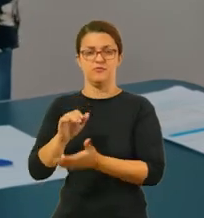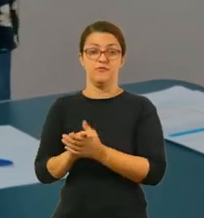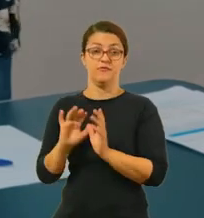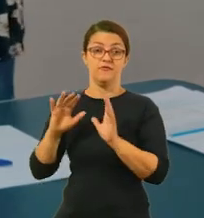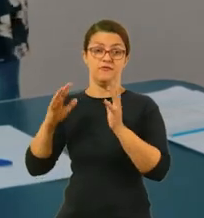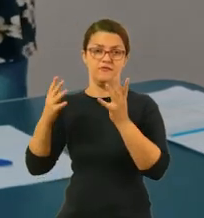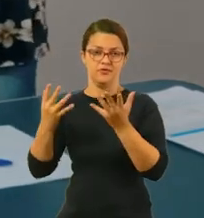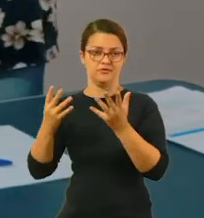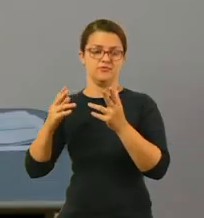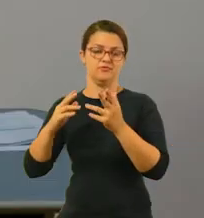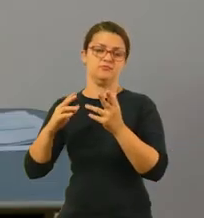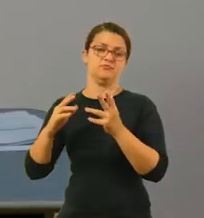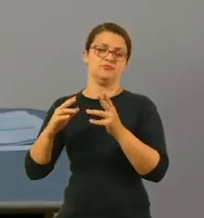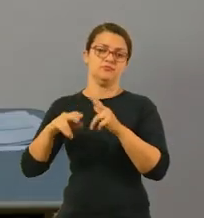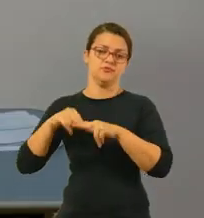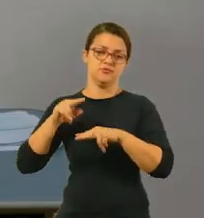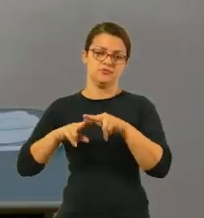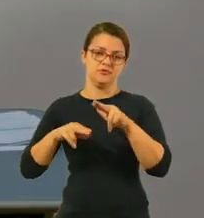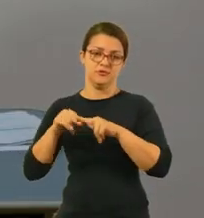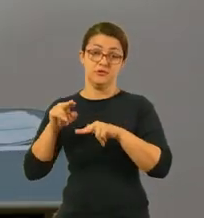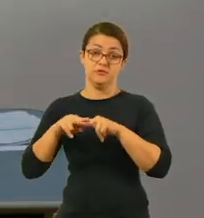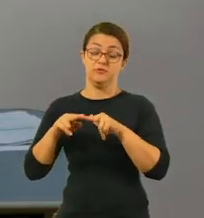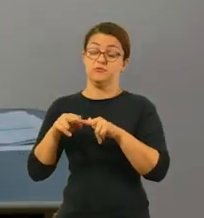junina da pessoa que foi entrevistada, tá?